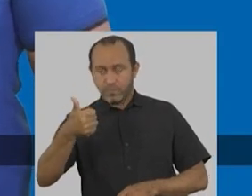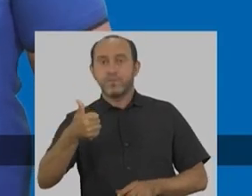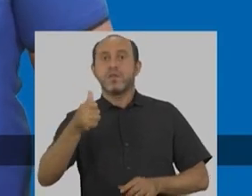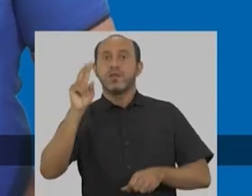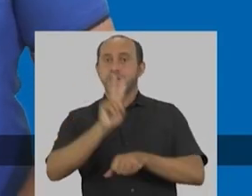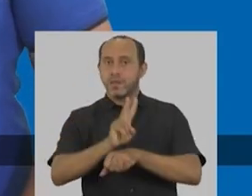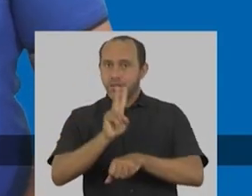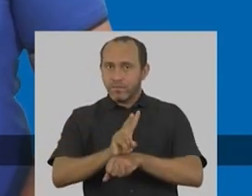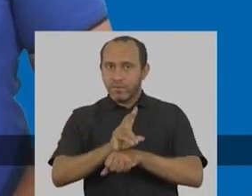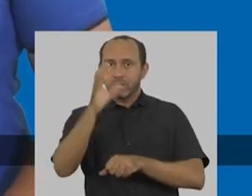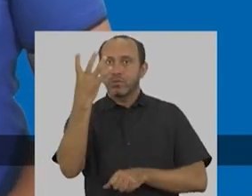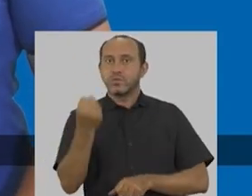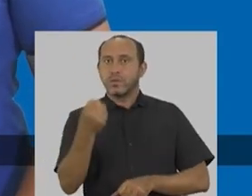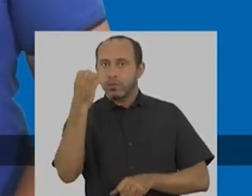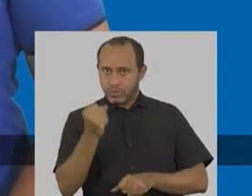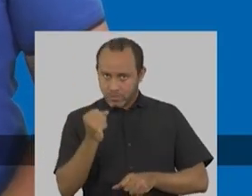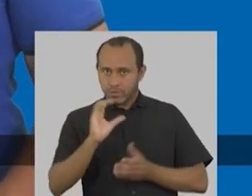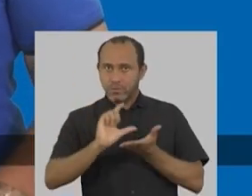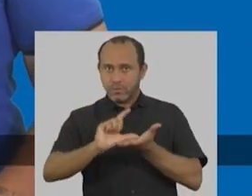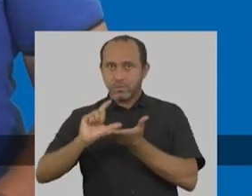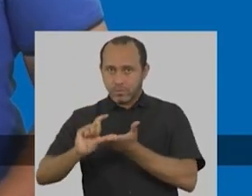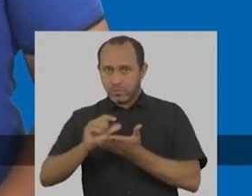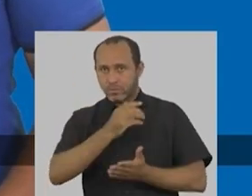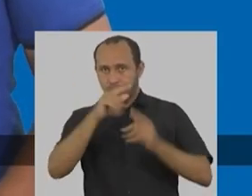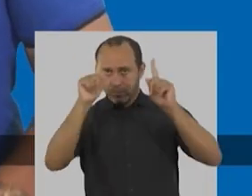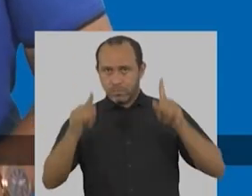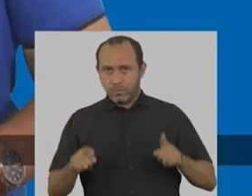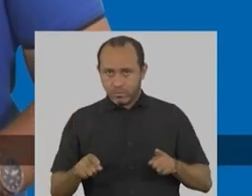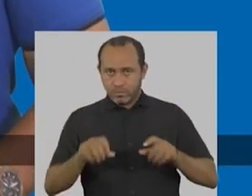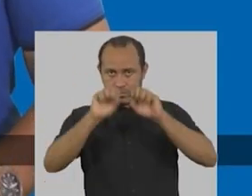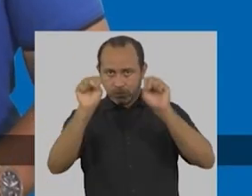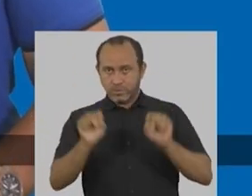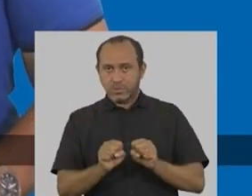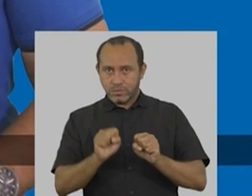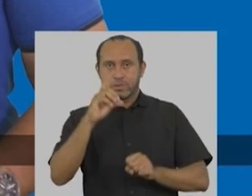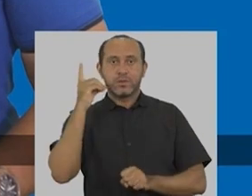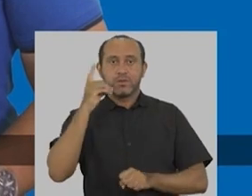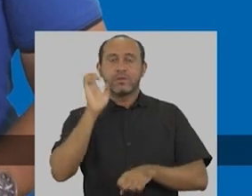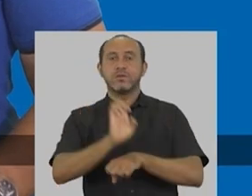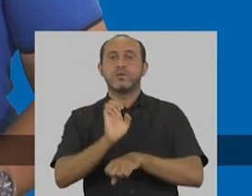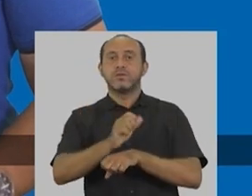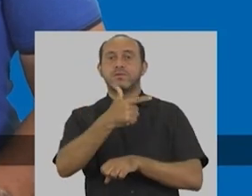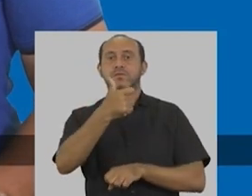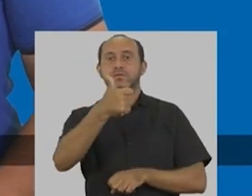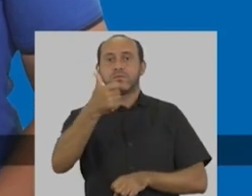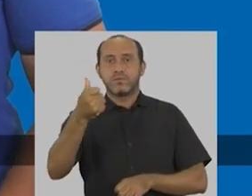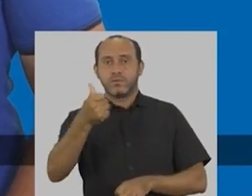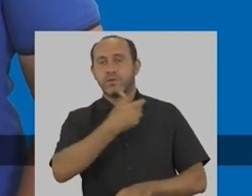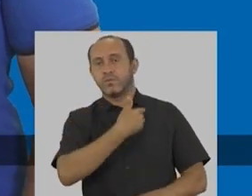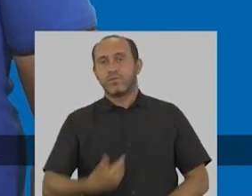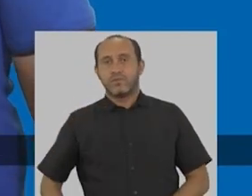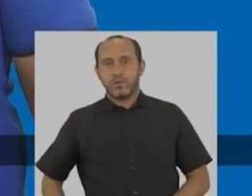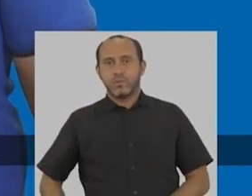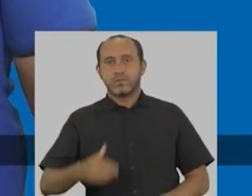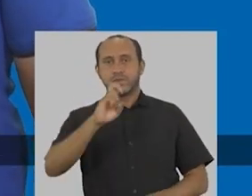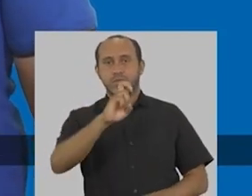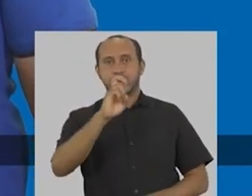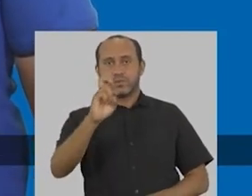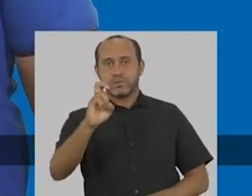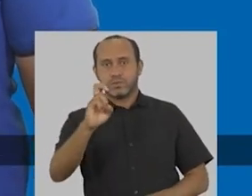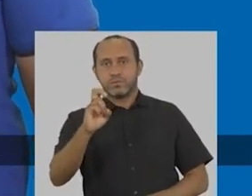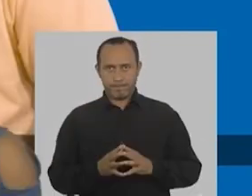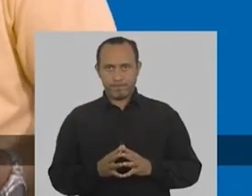em defesa dos aposentados, pensionistas e servidores públicos. Tião Bila, deputado estadual, 1221. Governador Fábio,